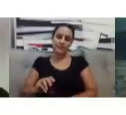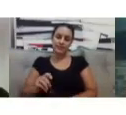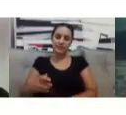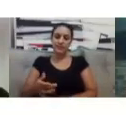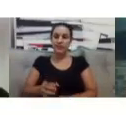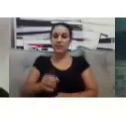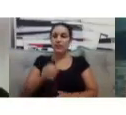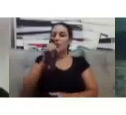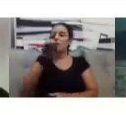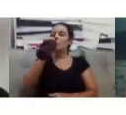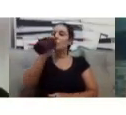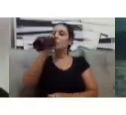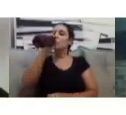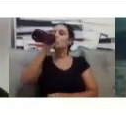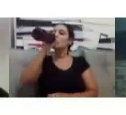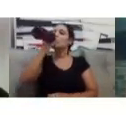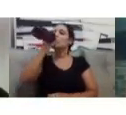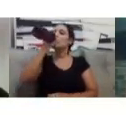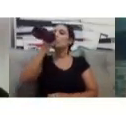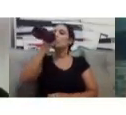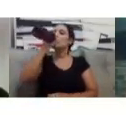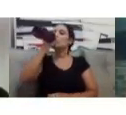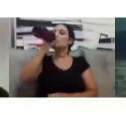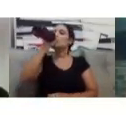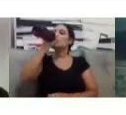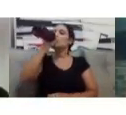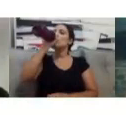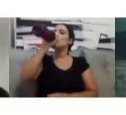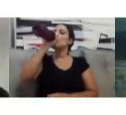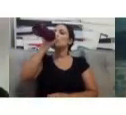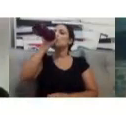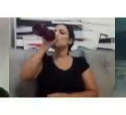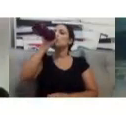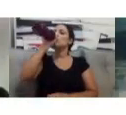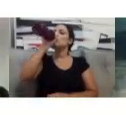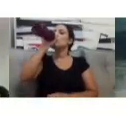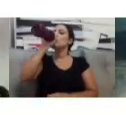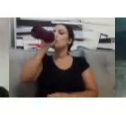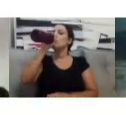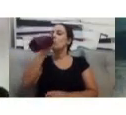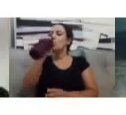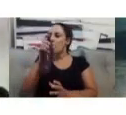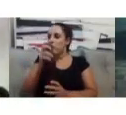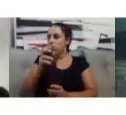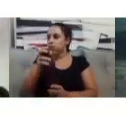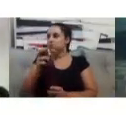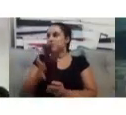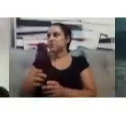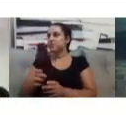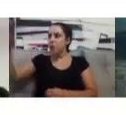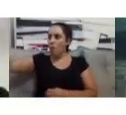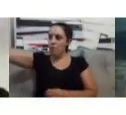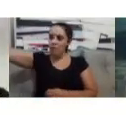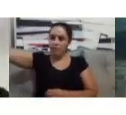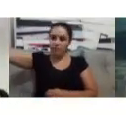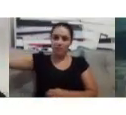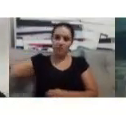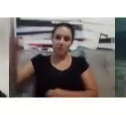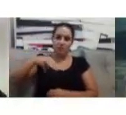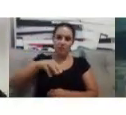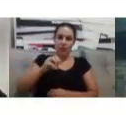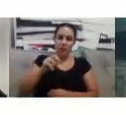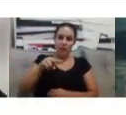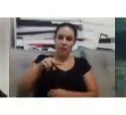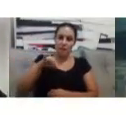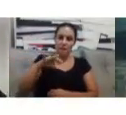E eu estou devendo algumas matérias, né? Então, eu vou fechar o curso. E eu estou